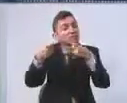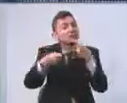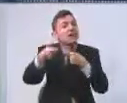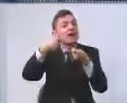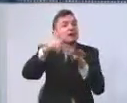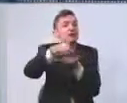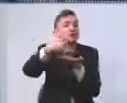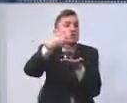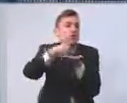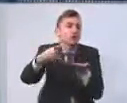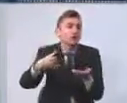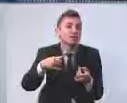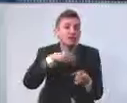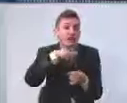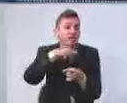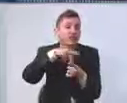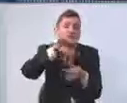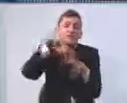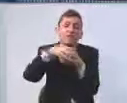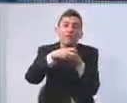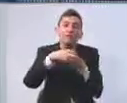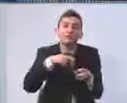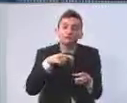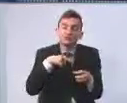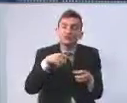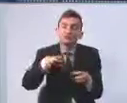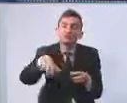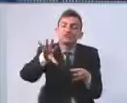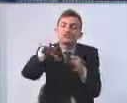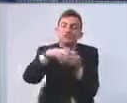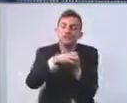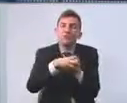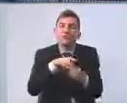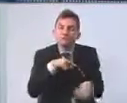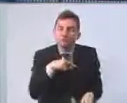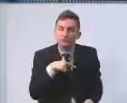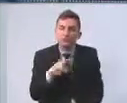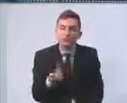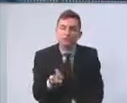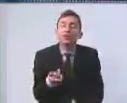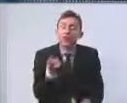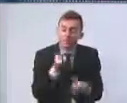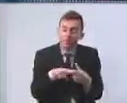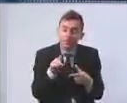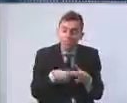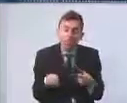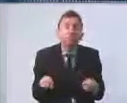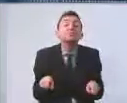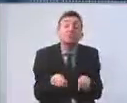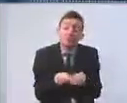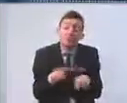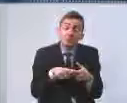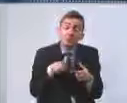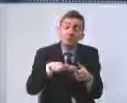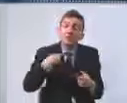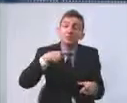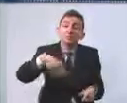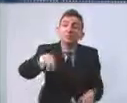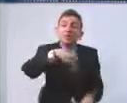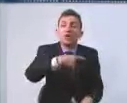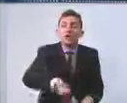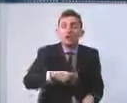problemáticas da eleição. Eu não tenho dúvida disso. Então, primeiro, que é um grande problema. Segundo, é um problema também nosso. O Arulio está,